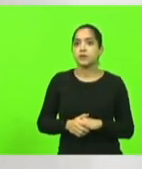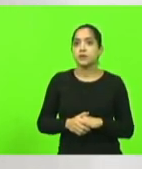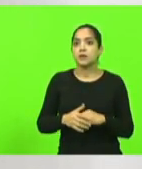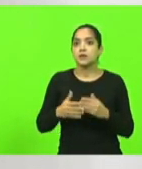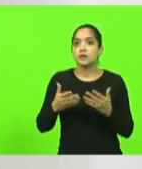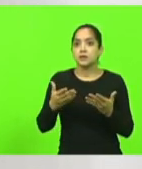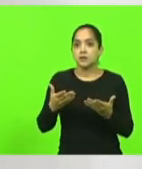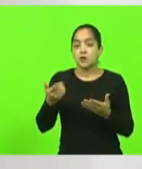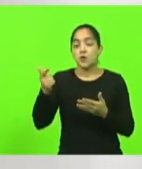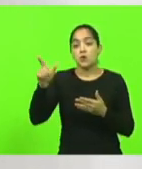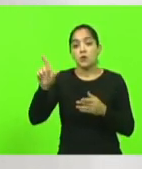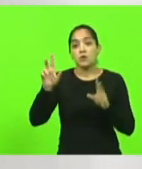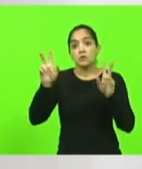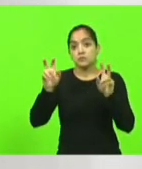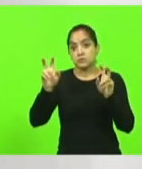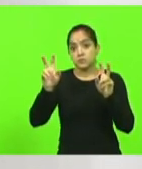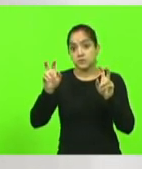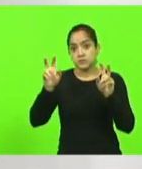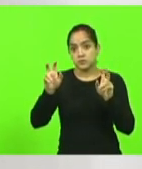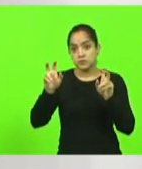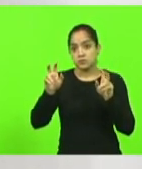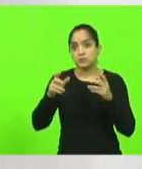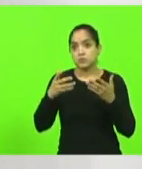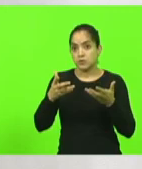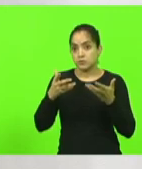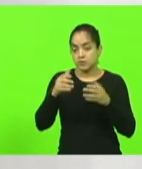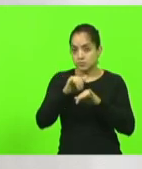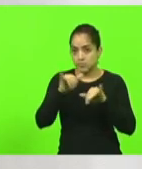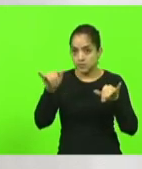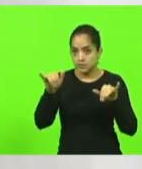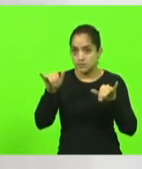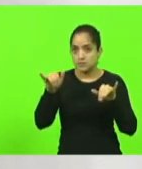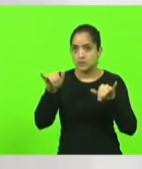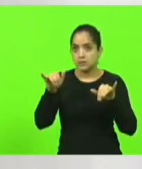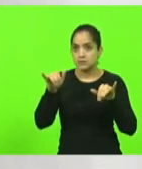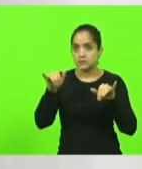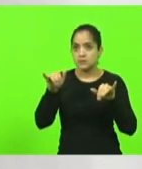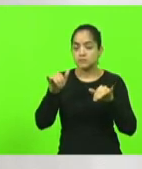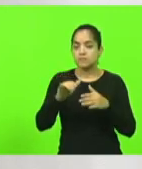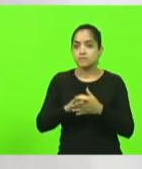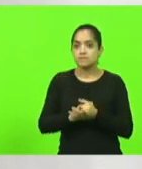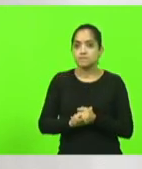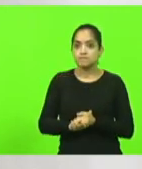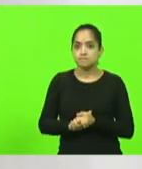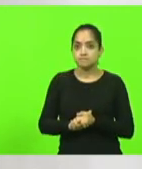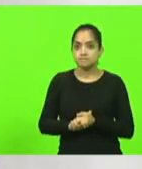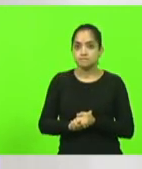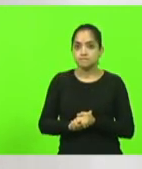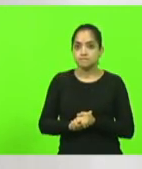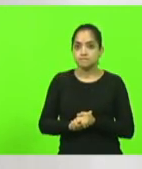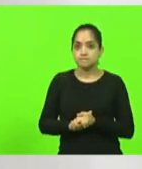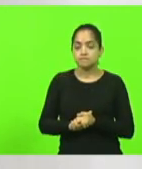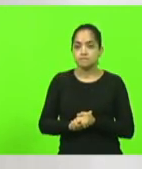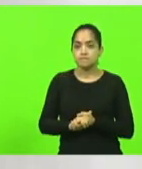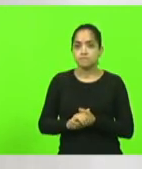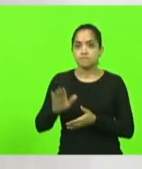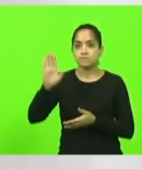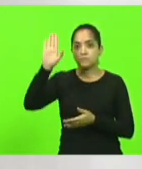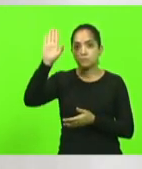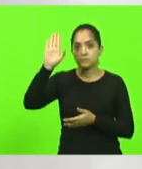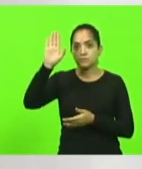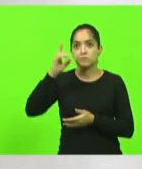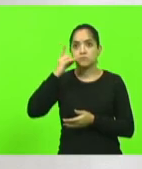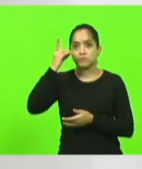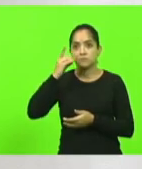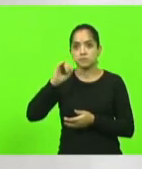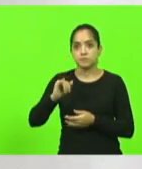Um outro assunto aqui que eu quero trazer hoje... Deputado Frigo. Oi. Concede uma parte? Deputado Jair Vioto.